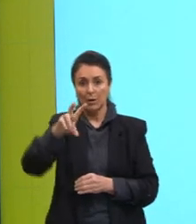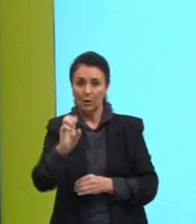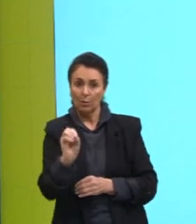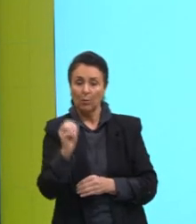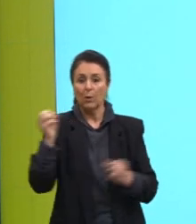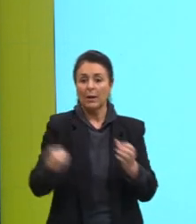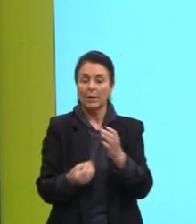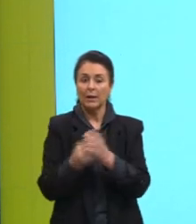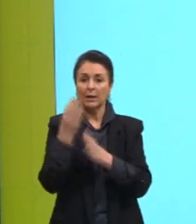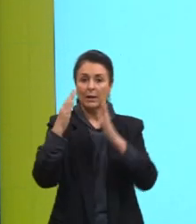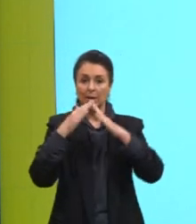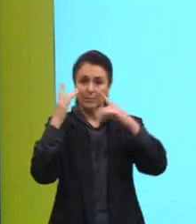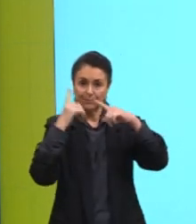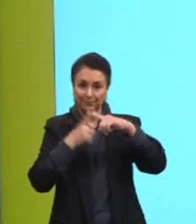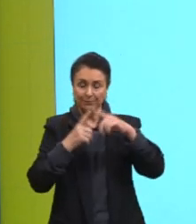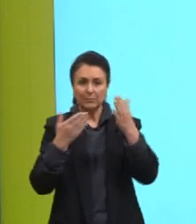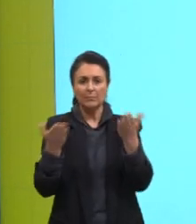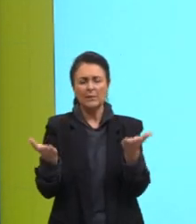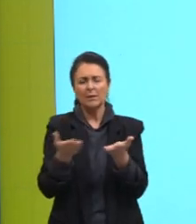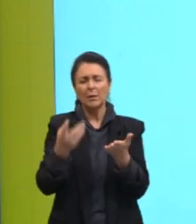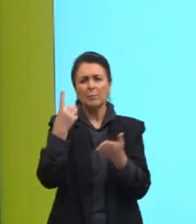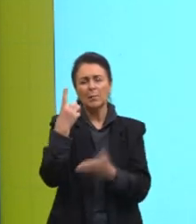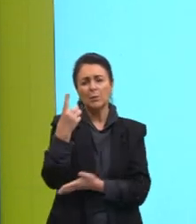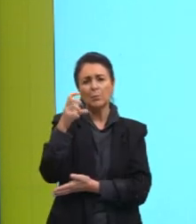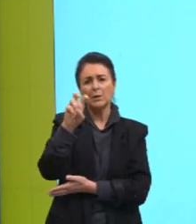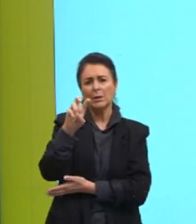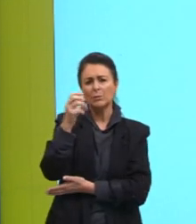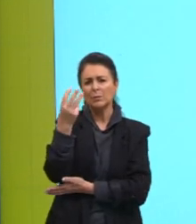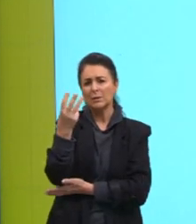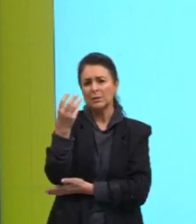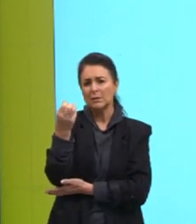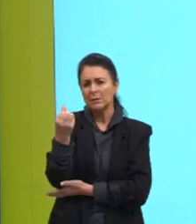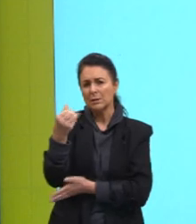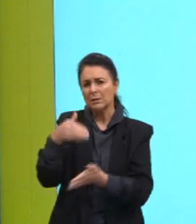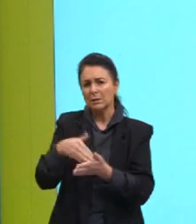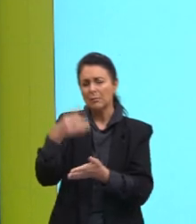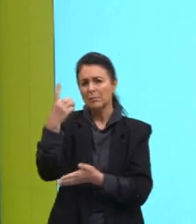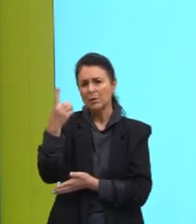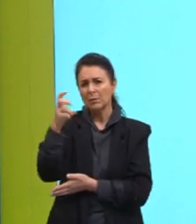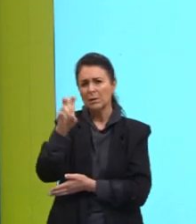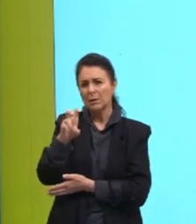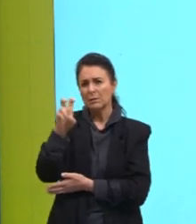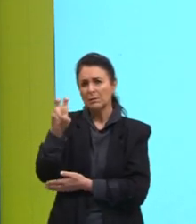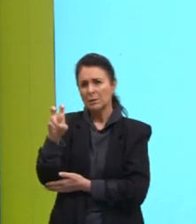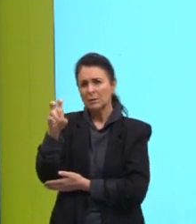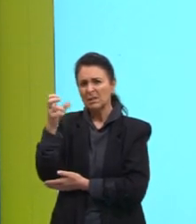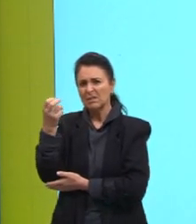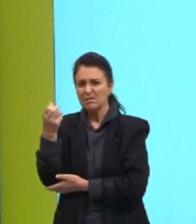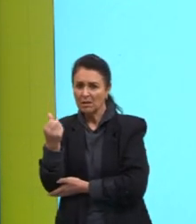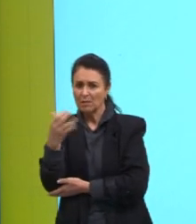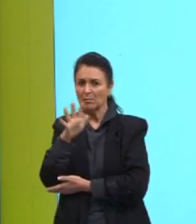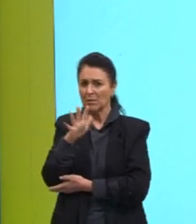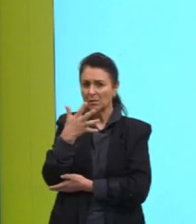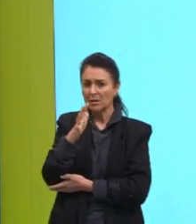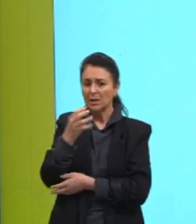E de 1536 até 1555, 1556, ele vai criando a sua